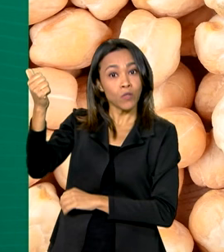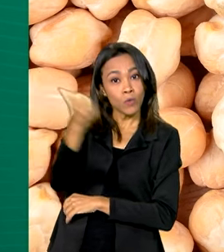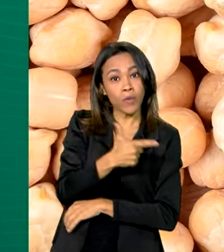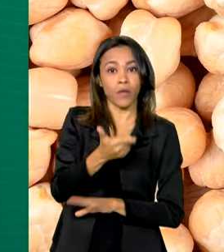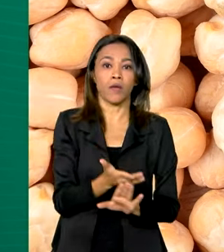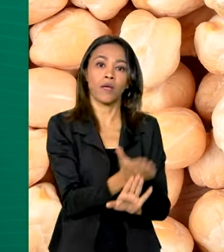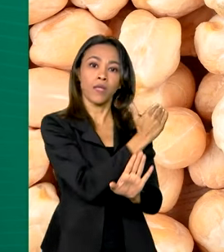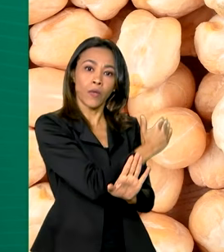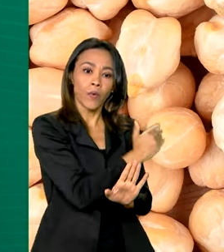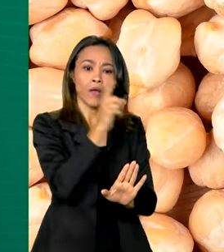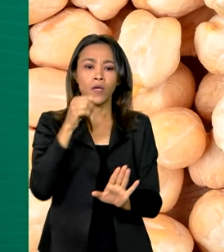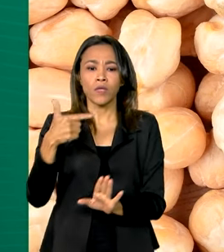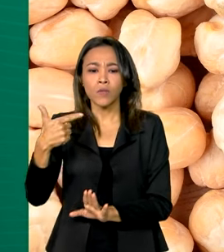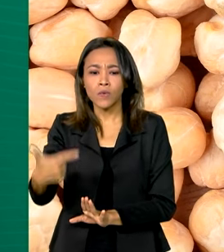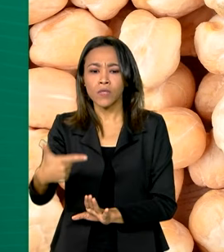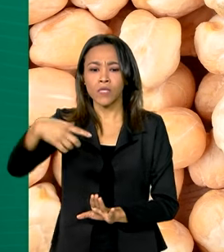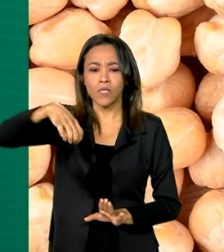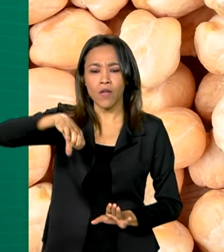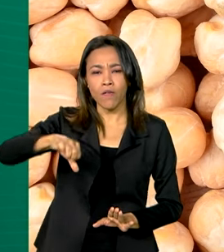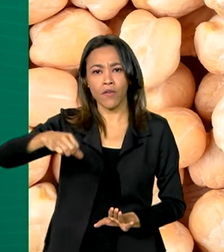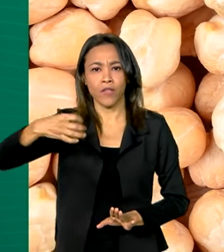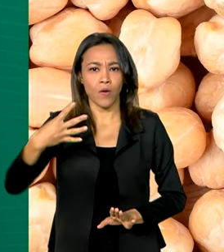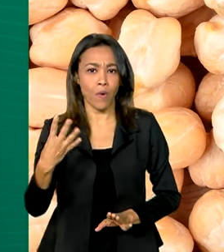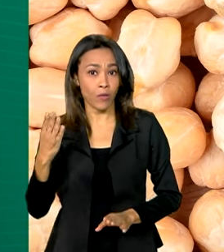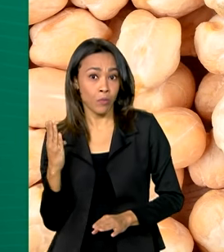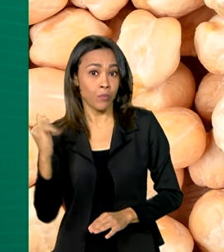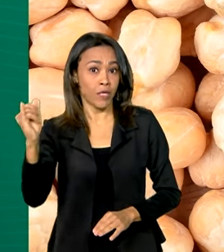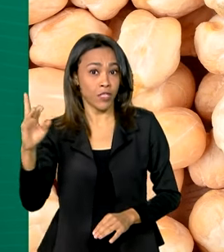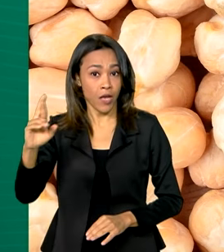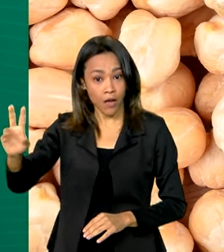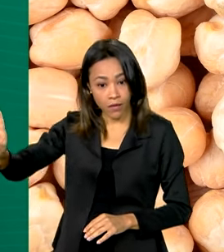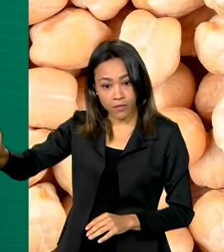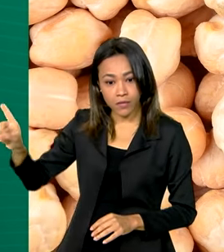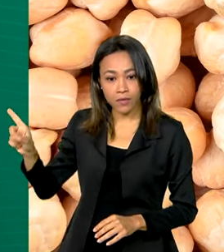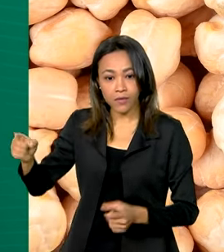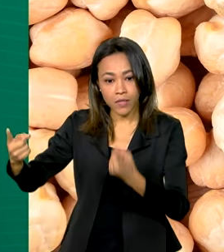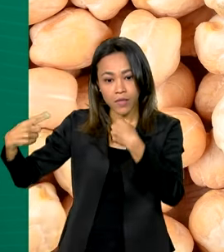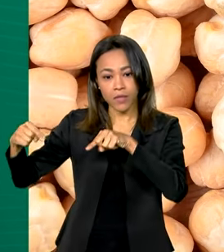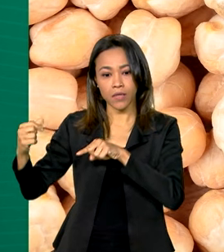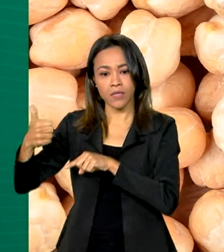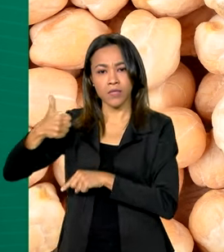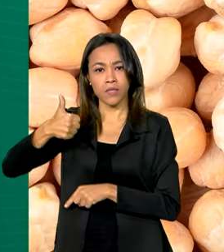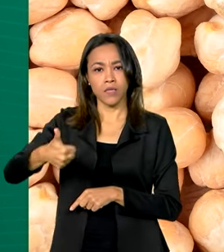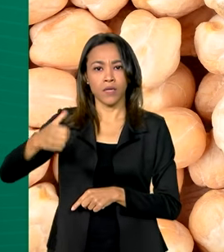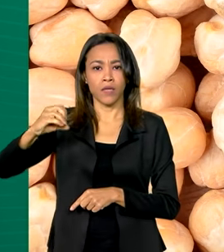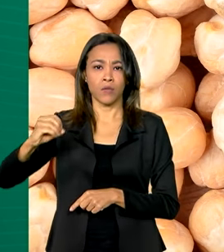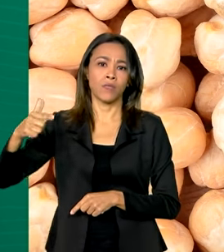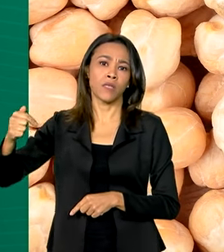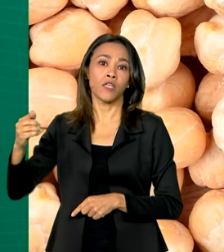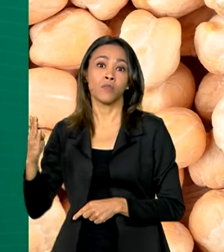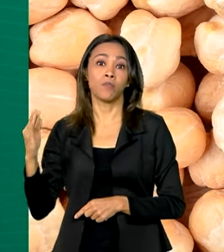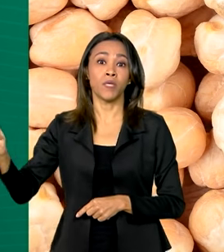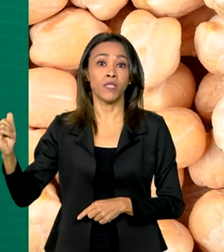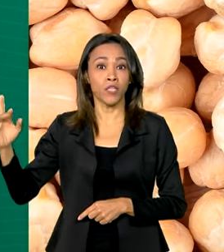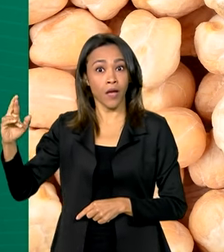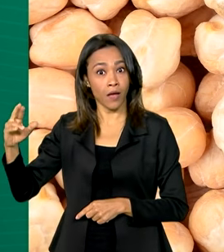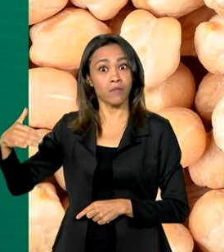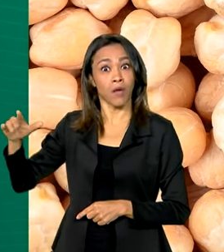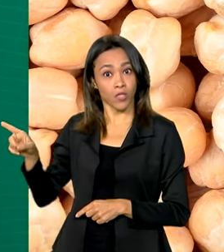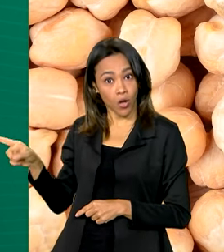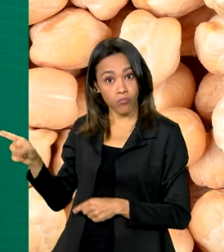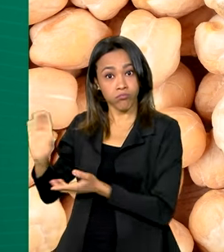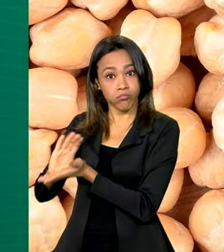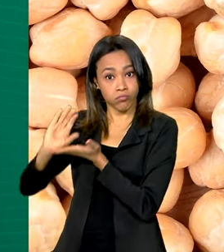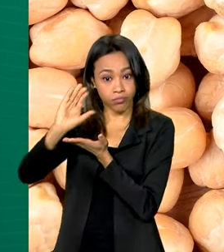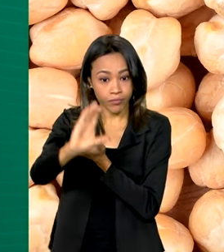Serão 294 bilhões para custeio e comercialização e mais de 107 bilhões de reais para investimentos.